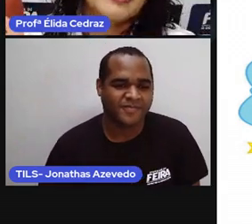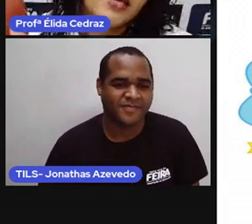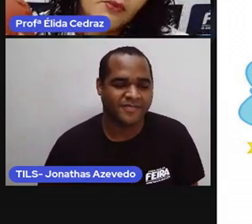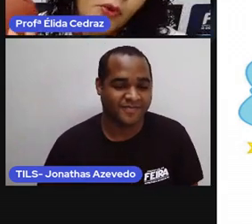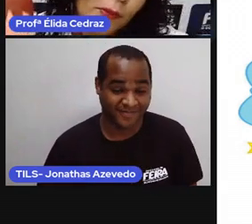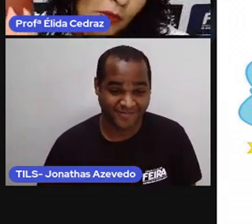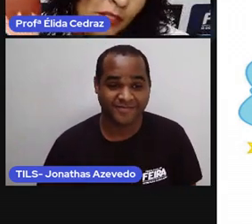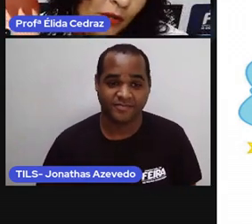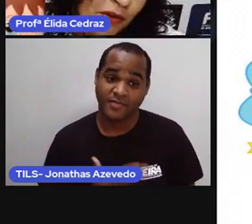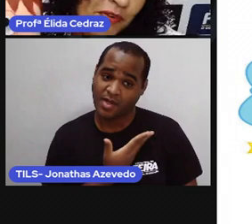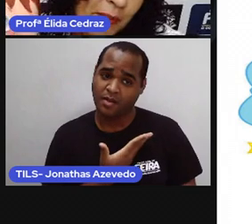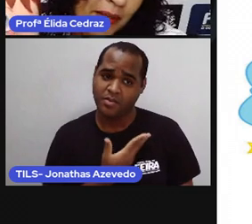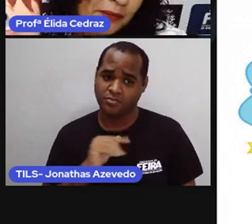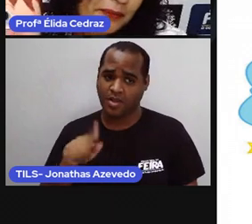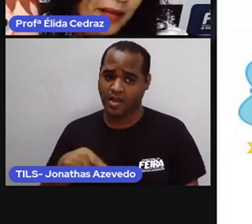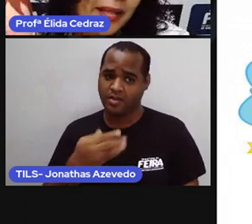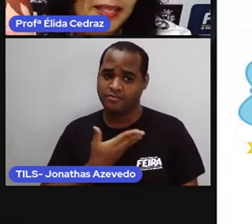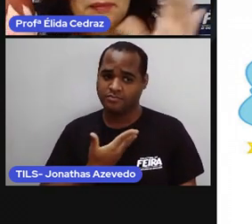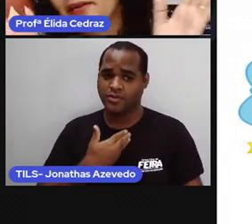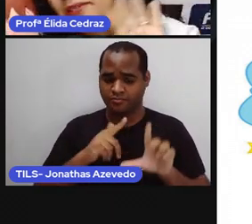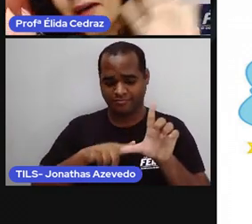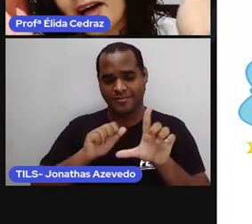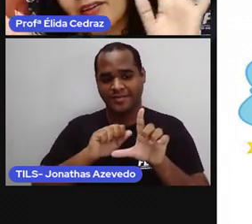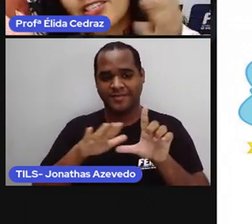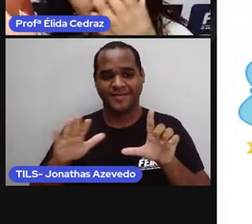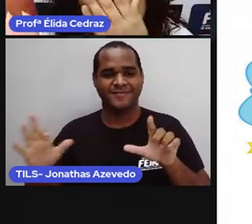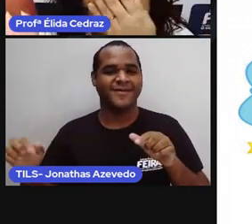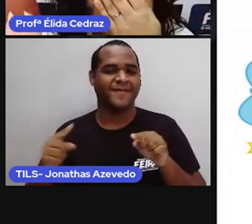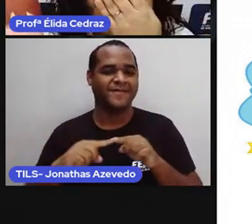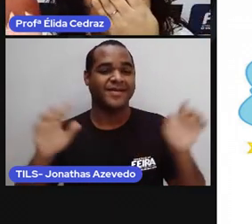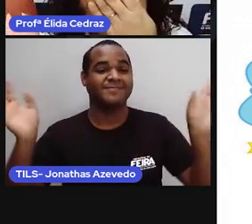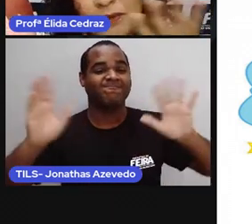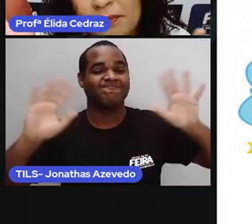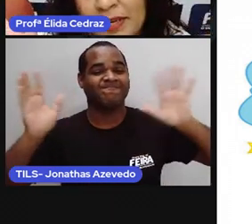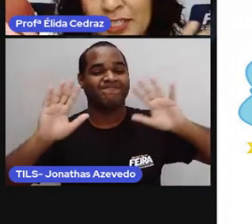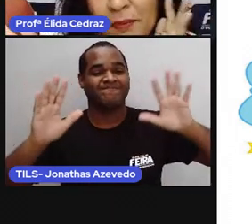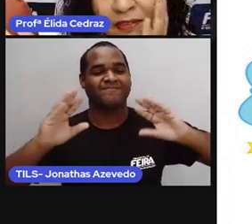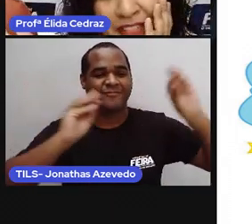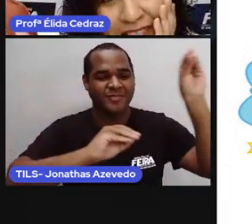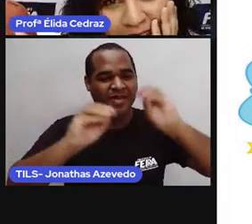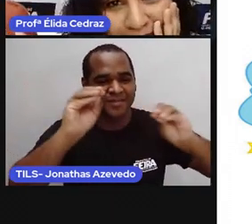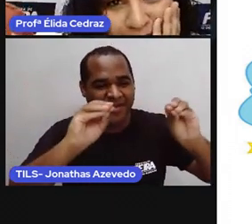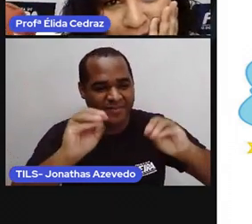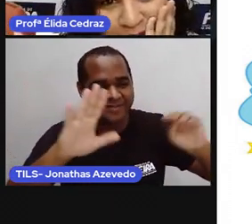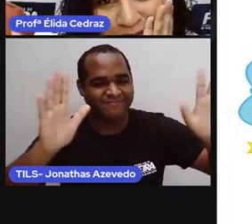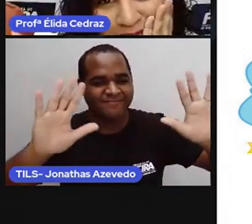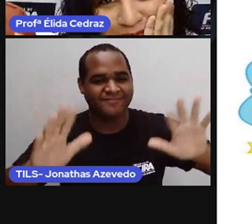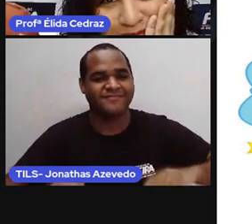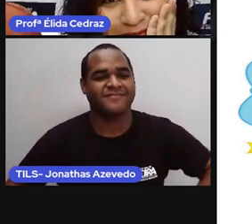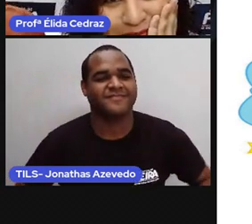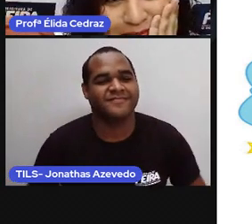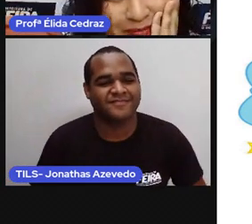esse é o meu amigo sem alfabeto até a próxima aula gente ó um beijão pra vocês